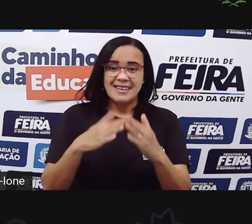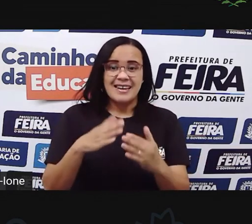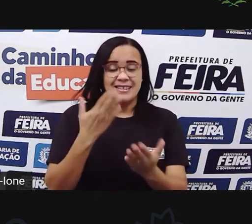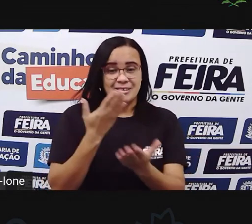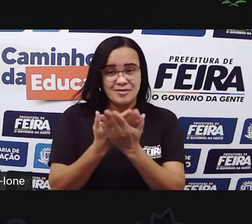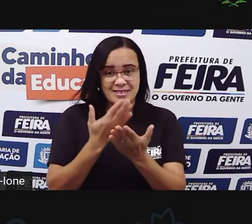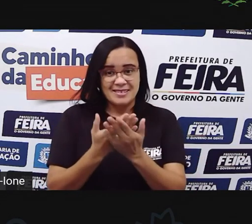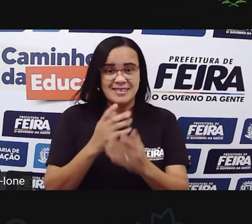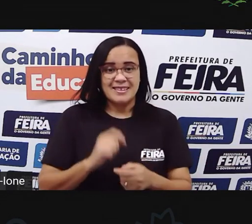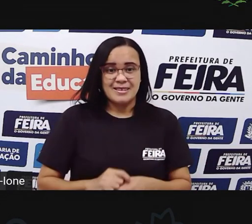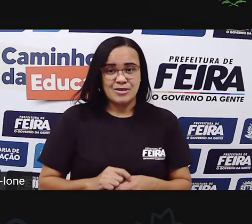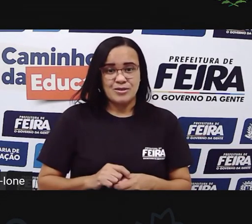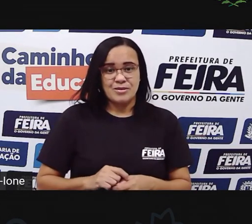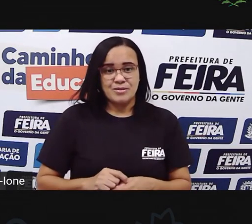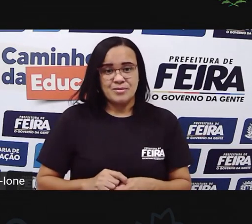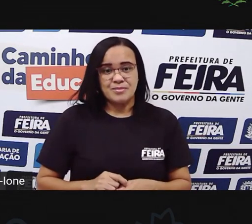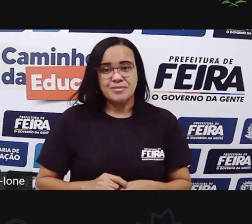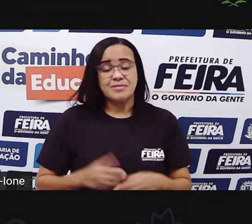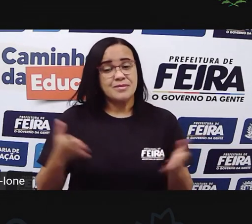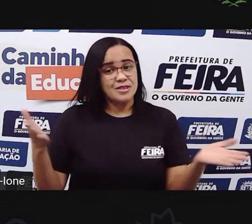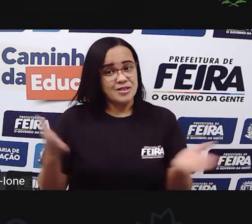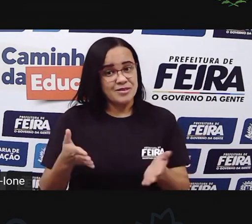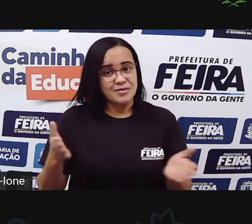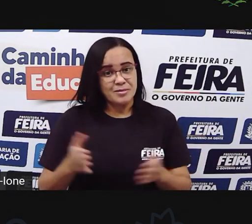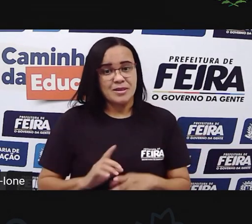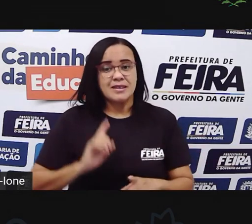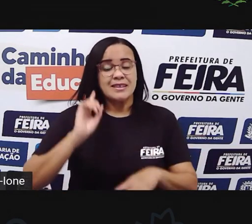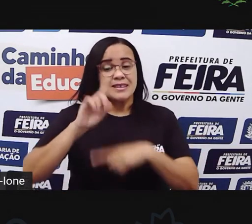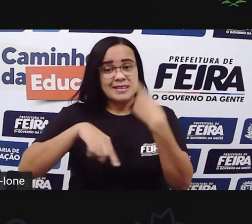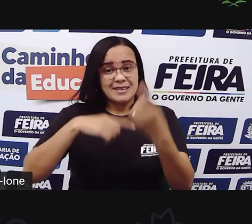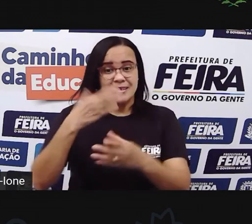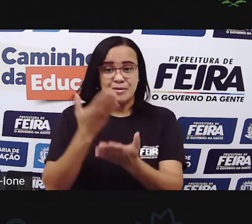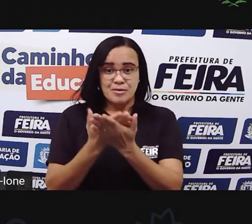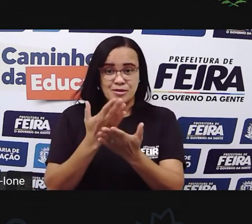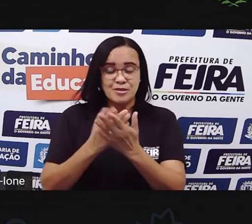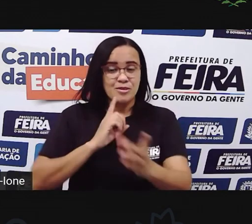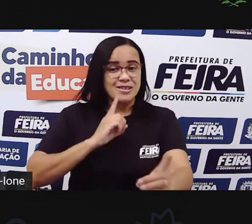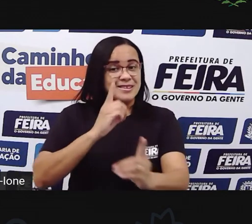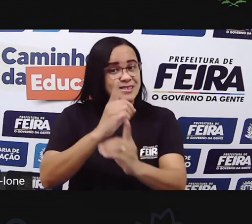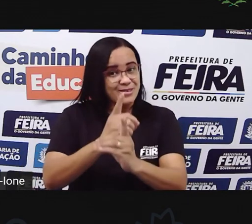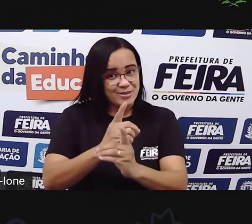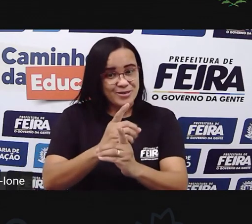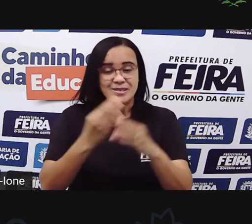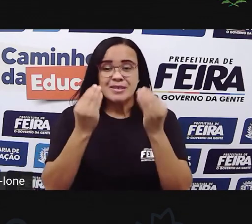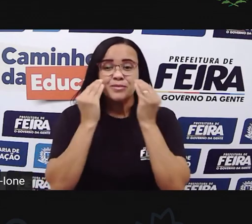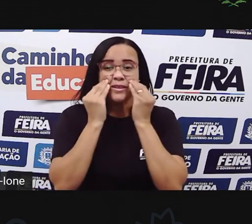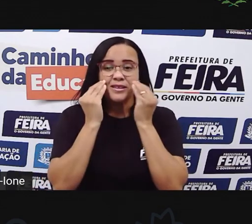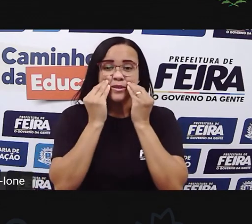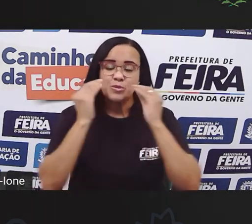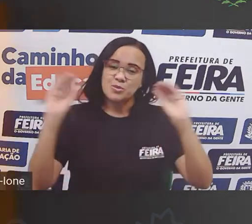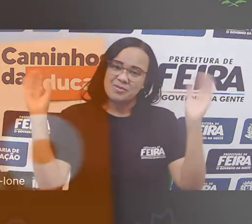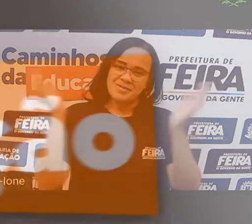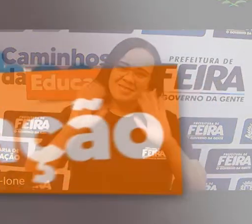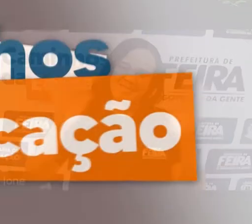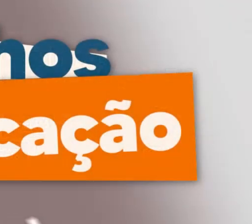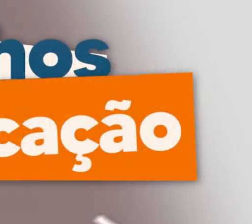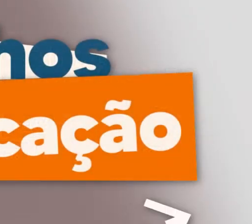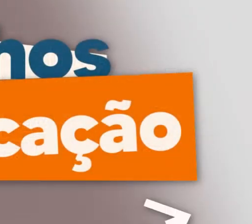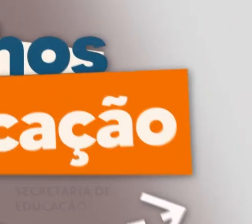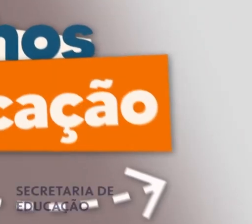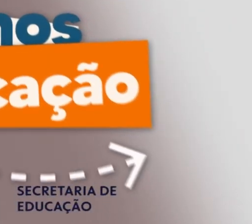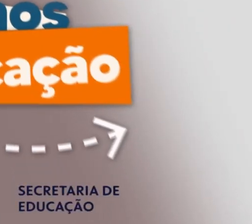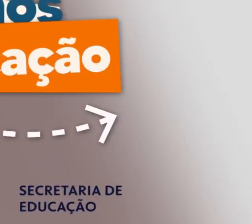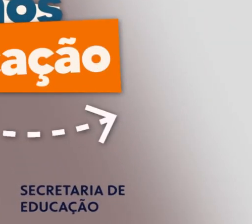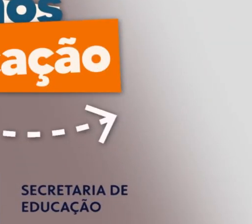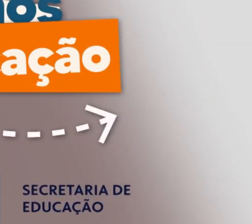joia? Nós vamos ficando por aqui. E nos vemos na próxima aula. Um beijão. E até mais. Tchau, tchau. Tchau.